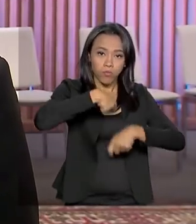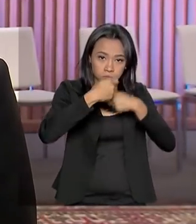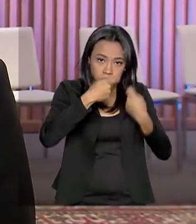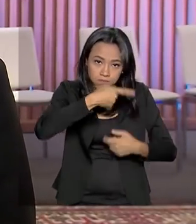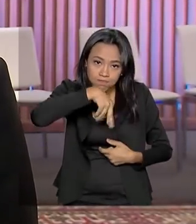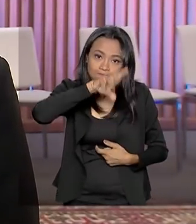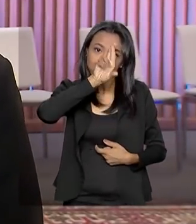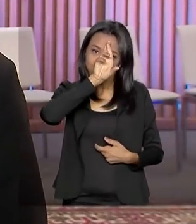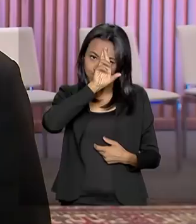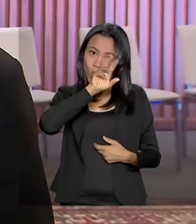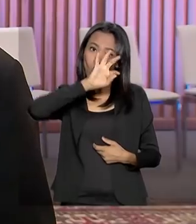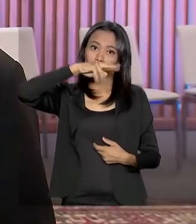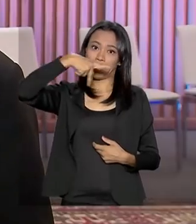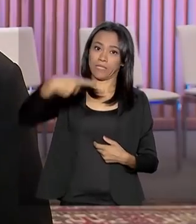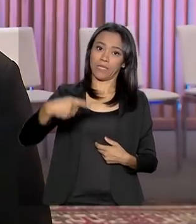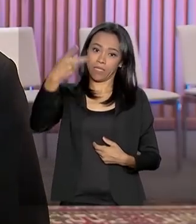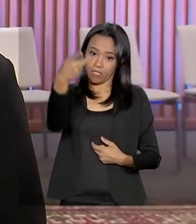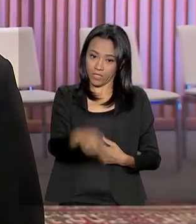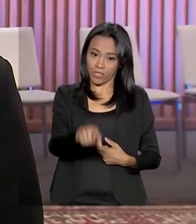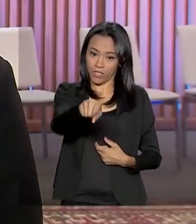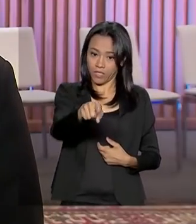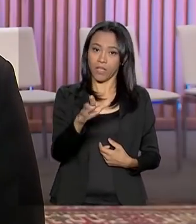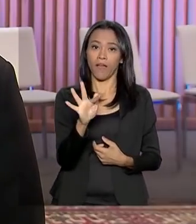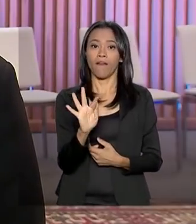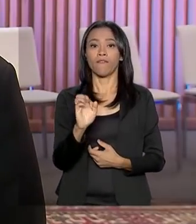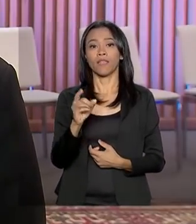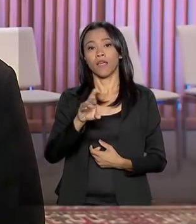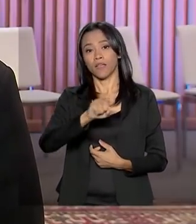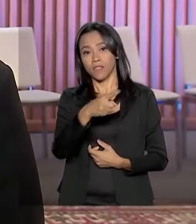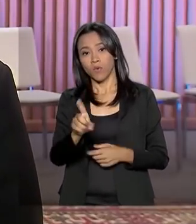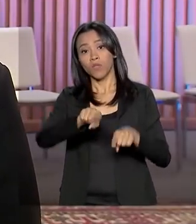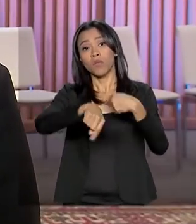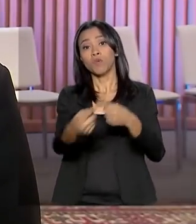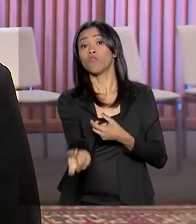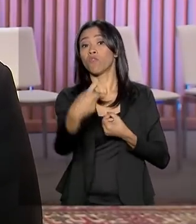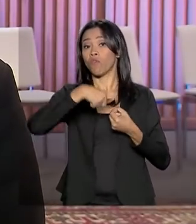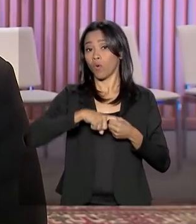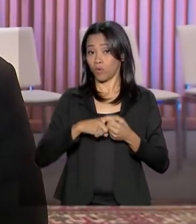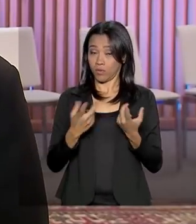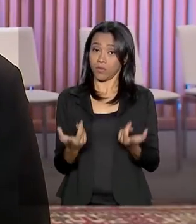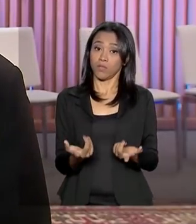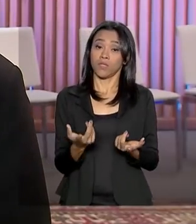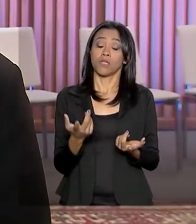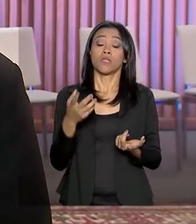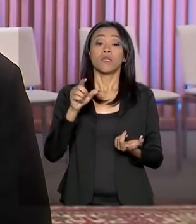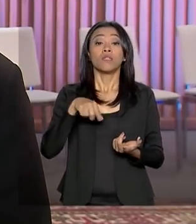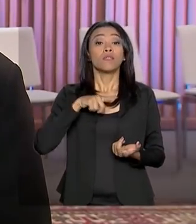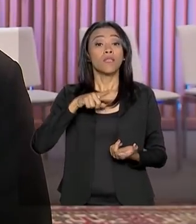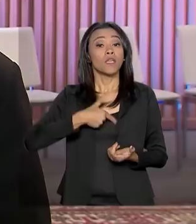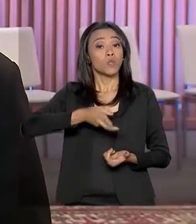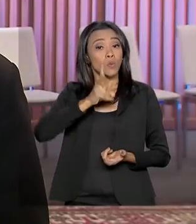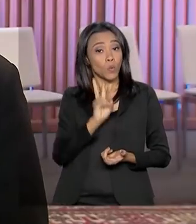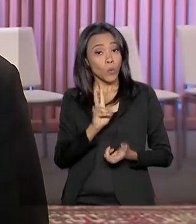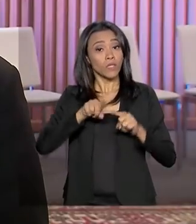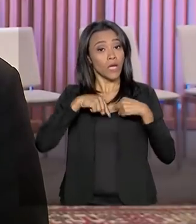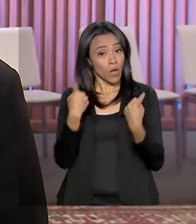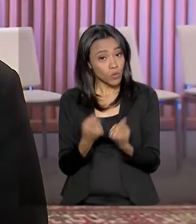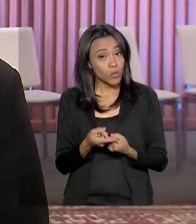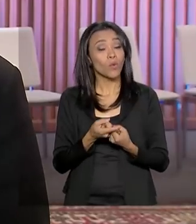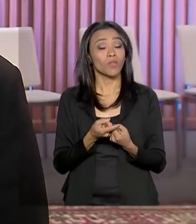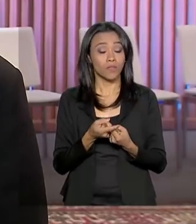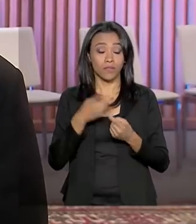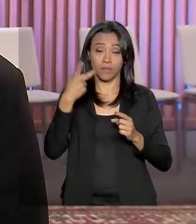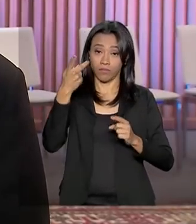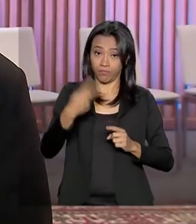e em seguida retorna para Brasília. Ainda hoje, na parte da tarde, estão previstas duas reuniões políticas no Palácio do